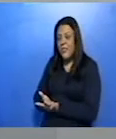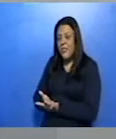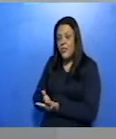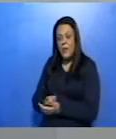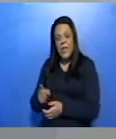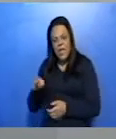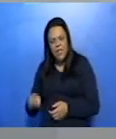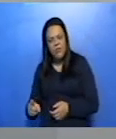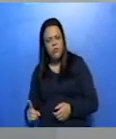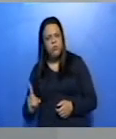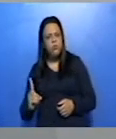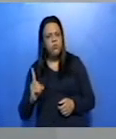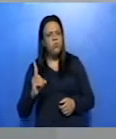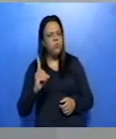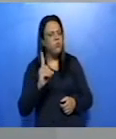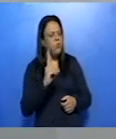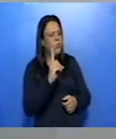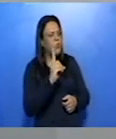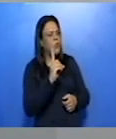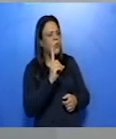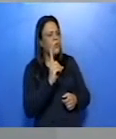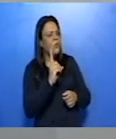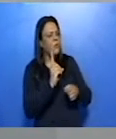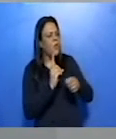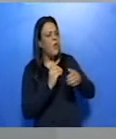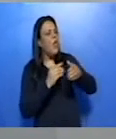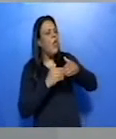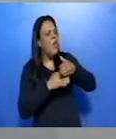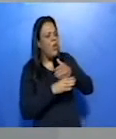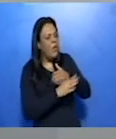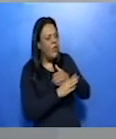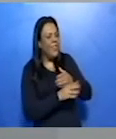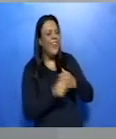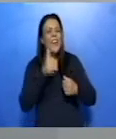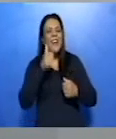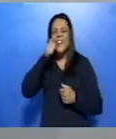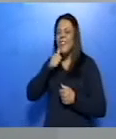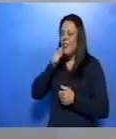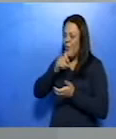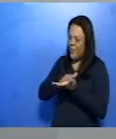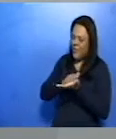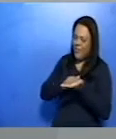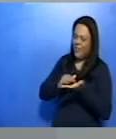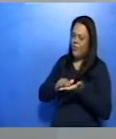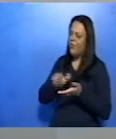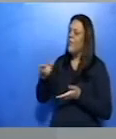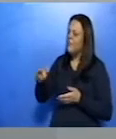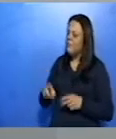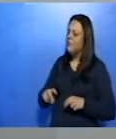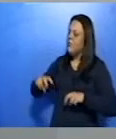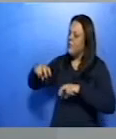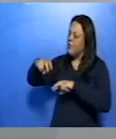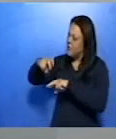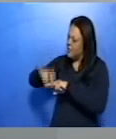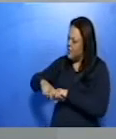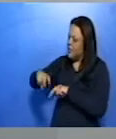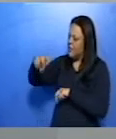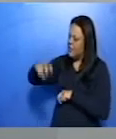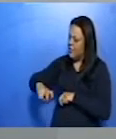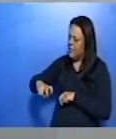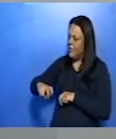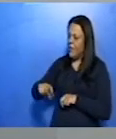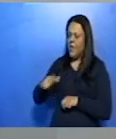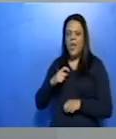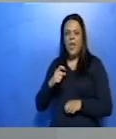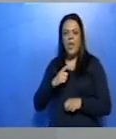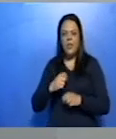vai, ele entra, ele é muito bem recebido pela Cartomante, pede para ele se sentar, começa a retirar as